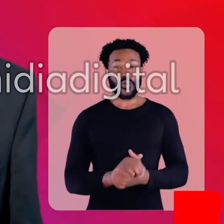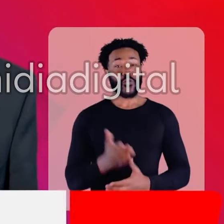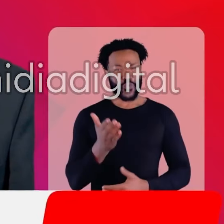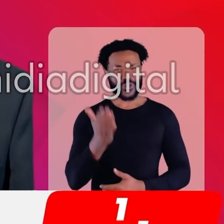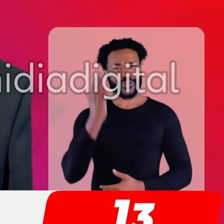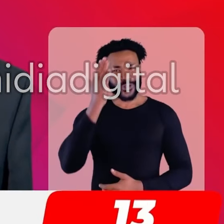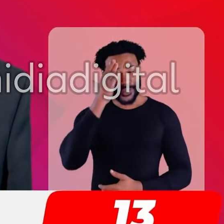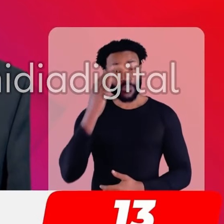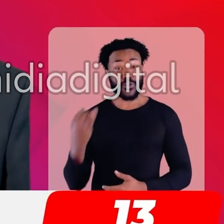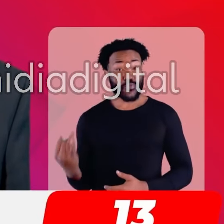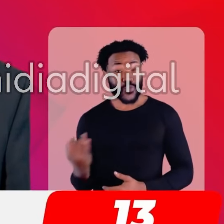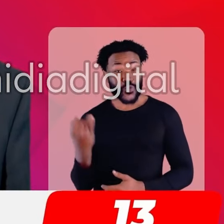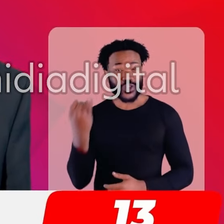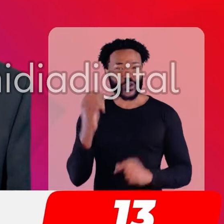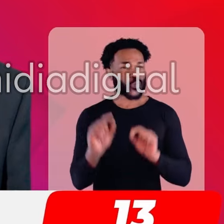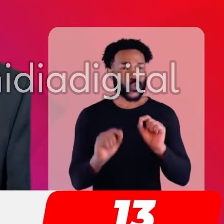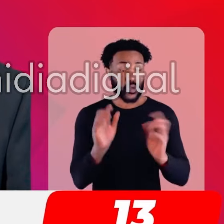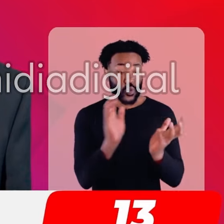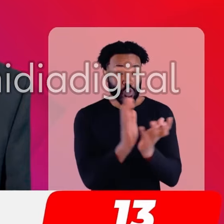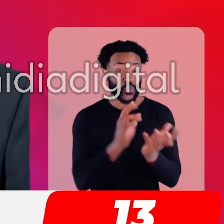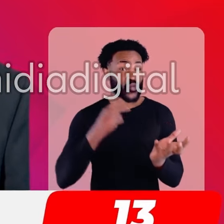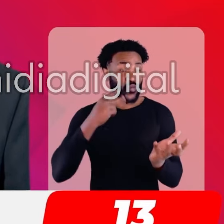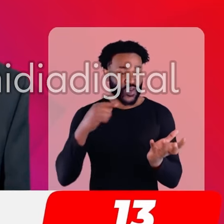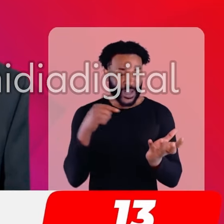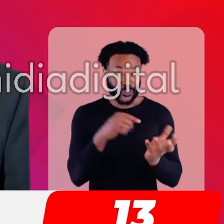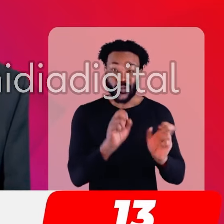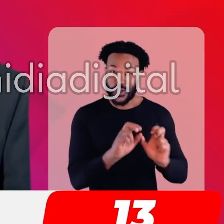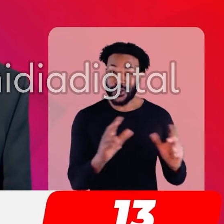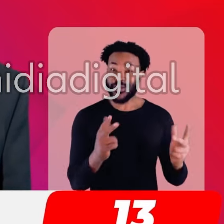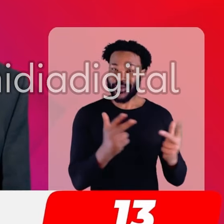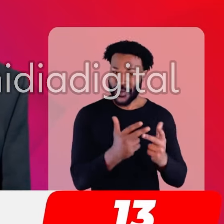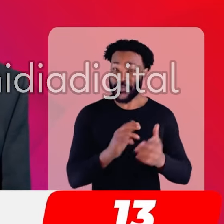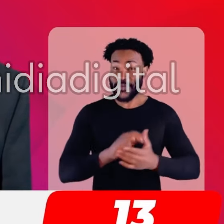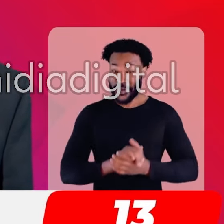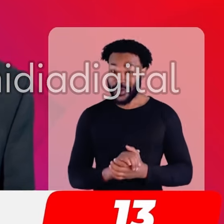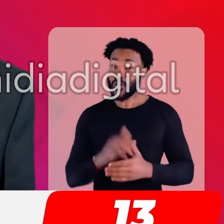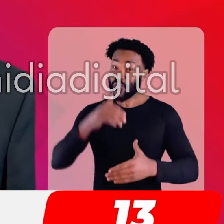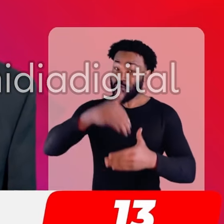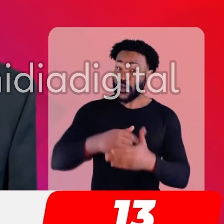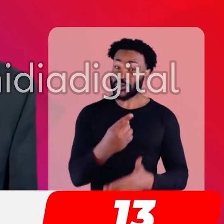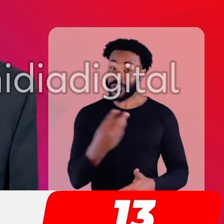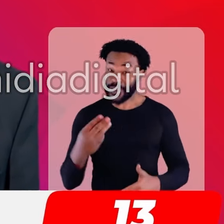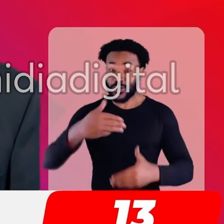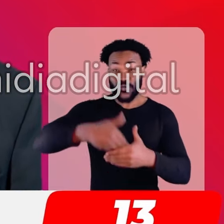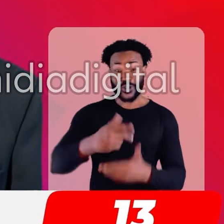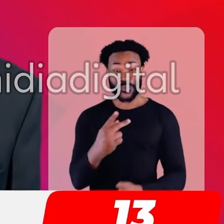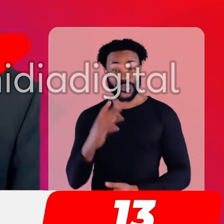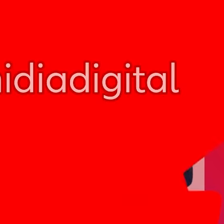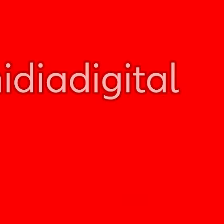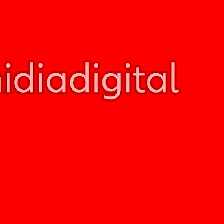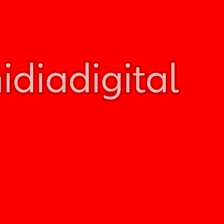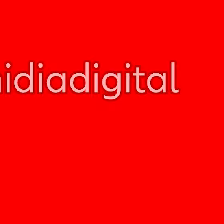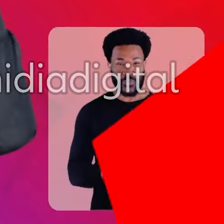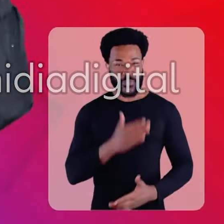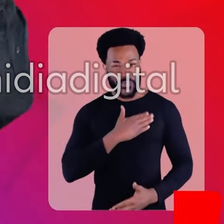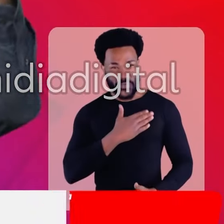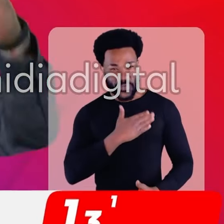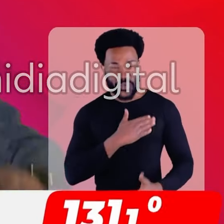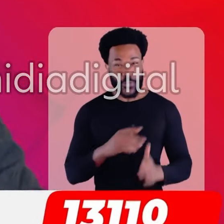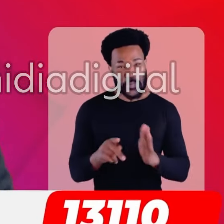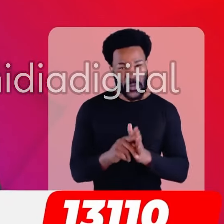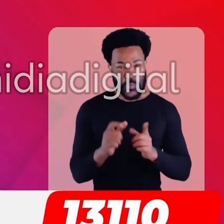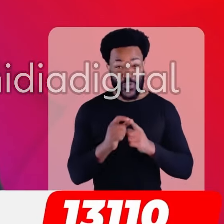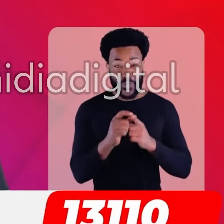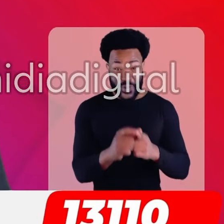Você sabe como é importante ter uma bancada forte na Câmara Municipal. Vote 13. Vote PT. Salve